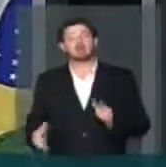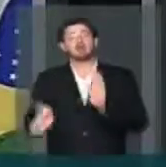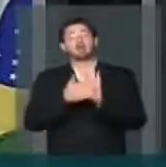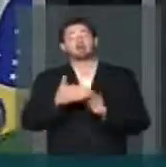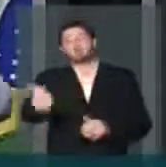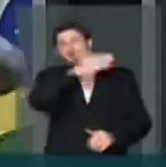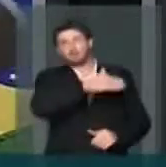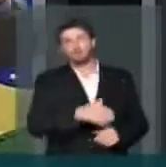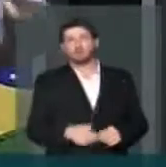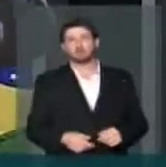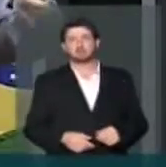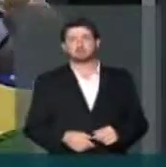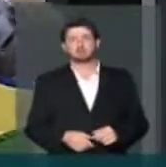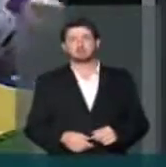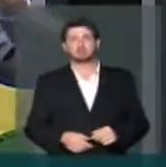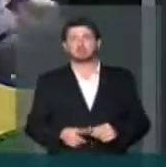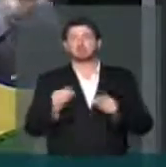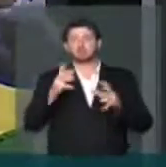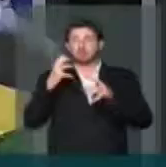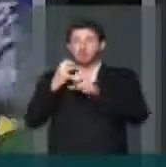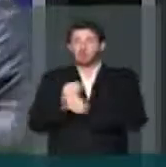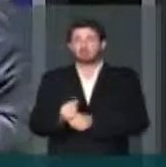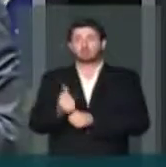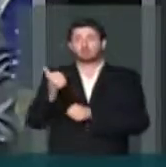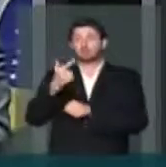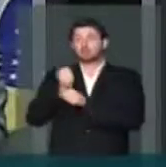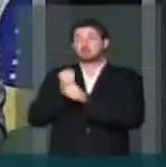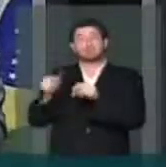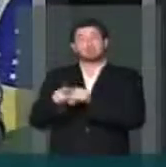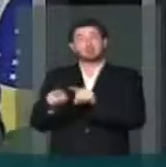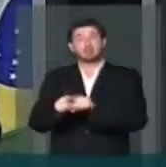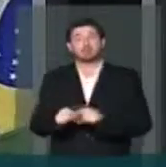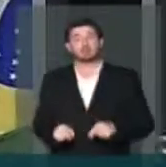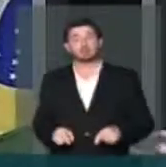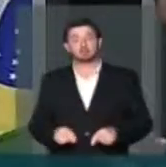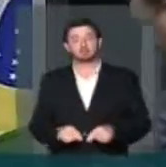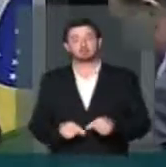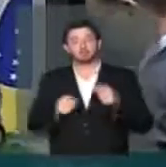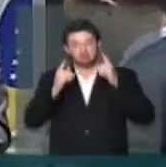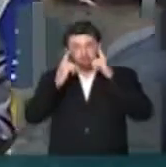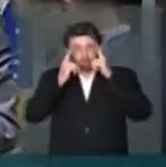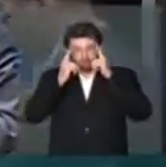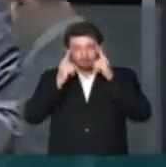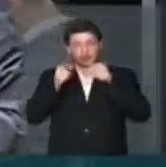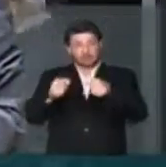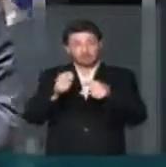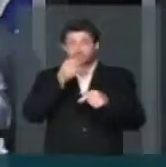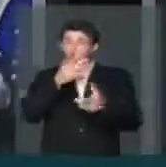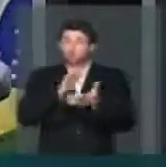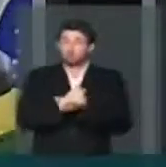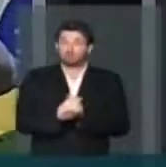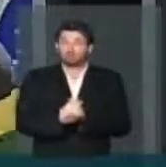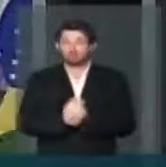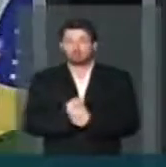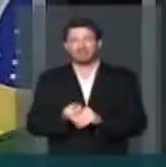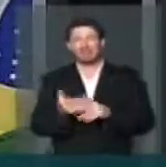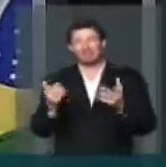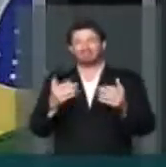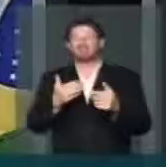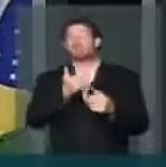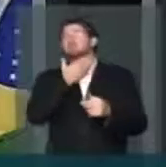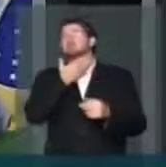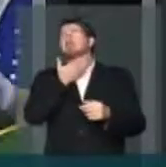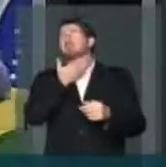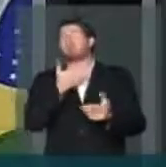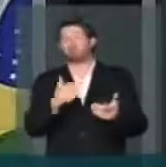proposta de correção daquilo que está acumulado nos últimos 12 anos. Aí sim o discurso seria importante. E não venha com essa doença